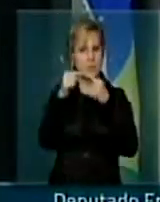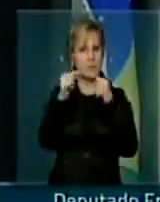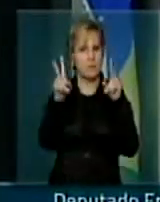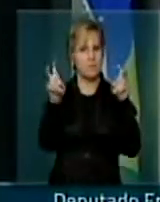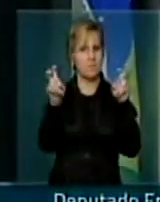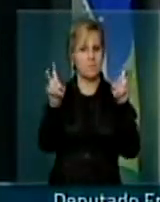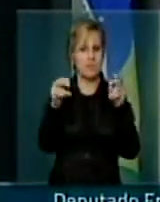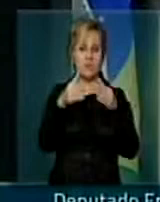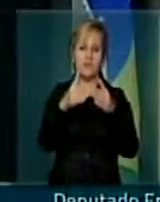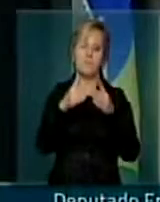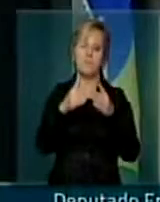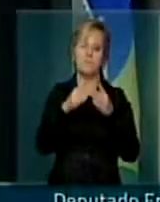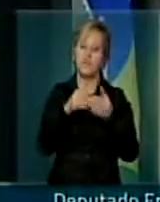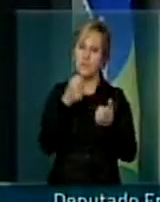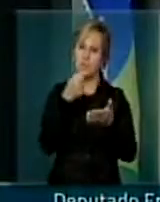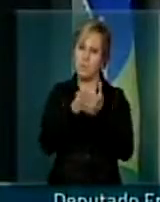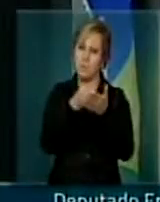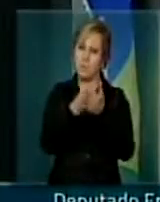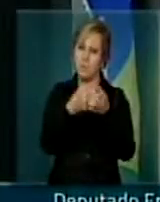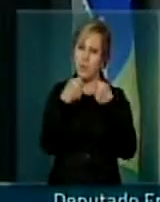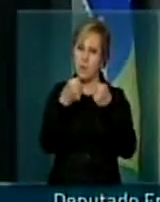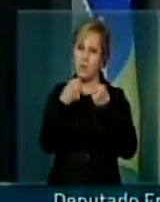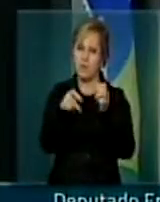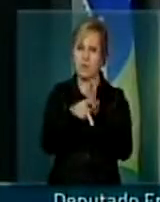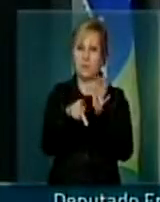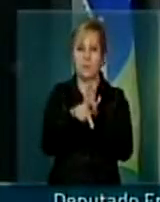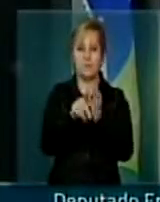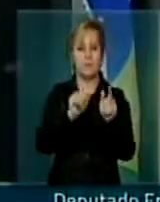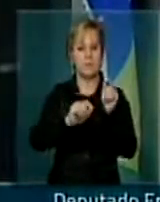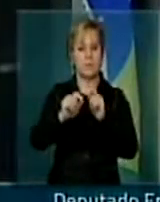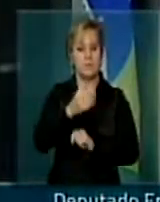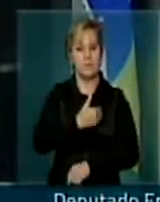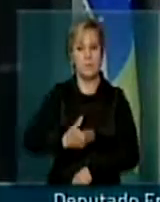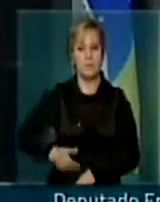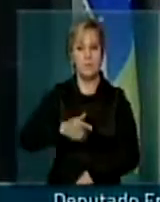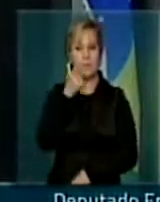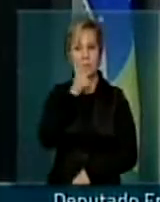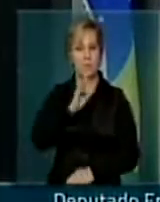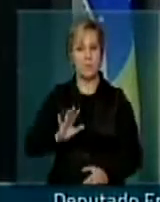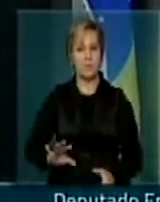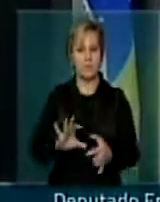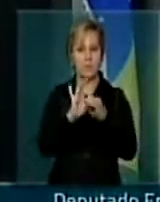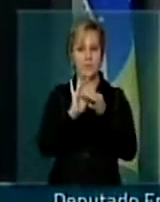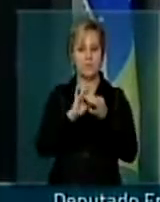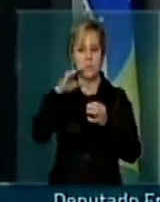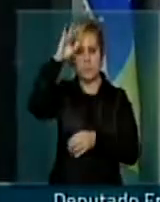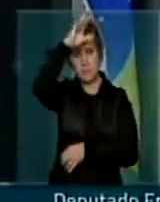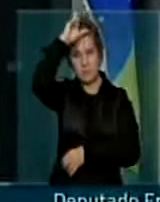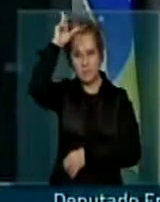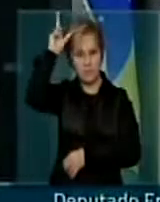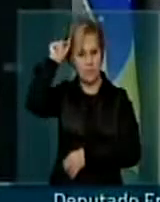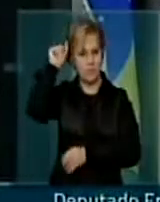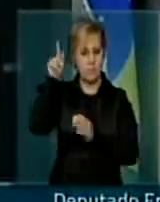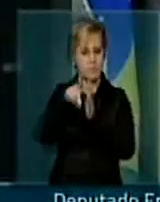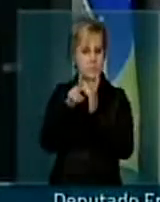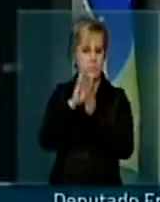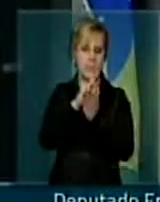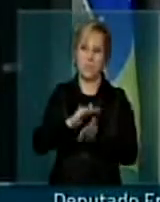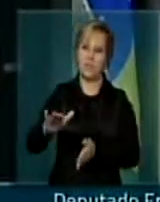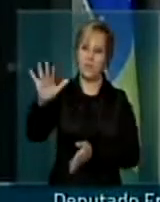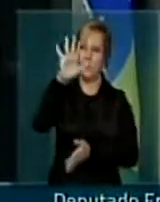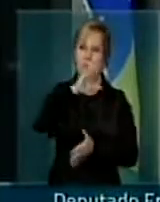pedir, pressionar, articular para que o governo integre a Amazônia ao seu planejamento.